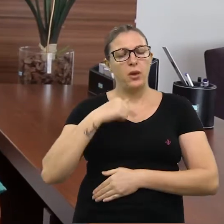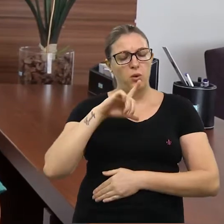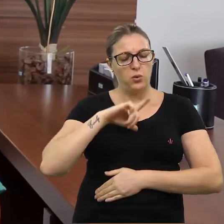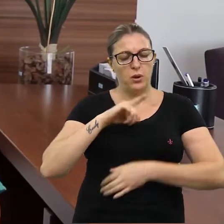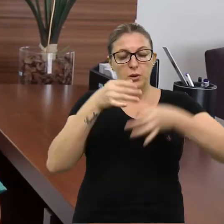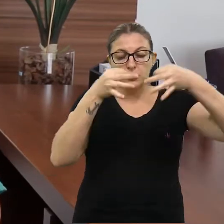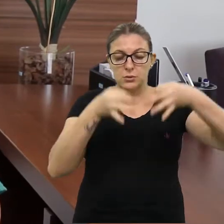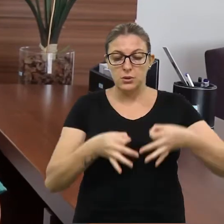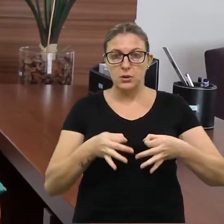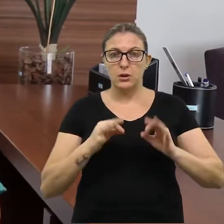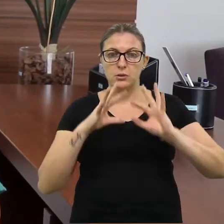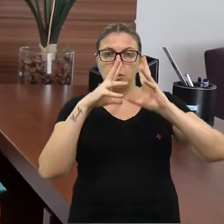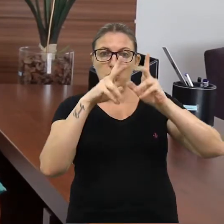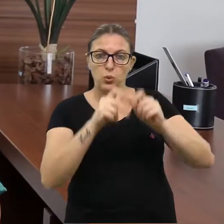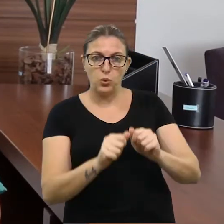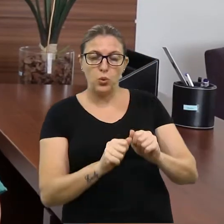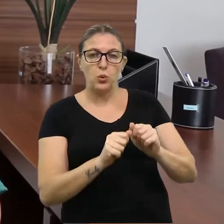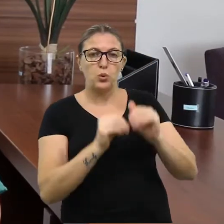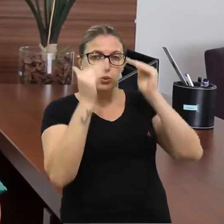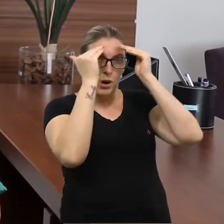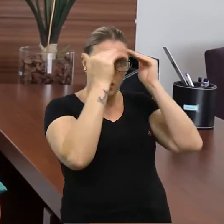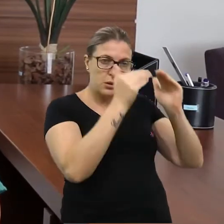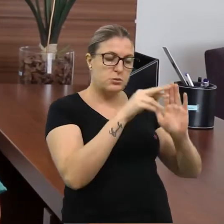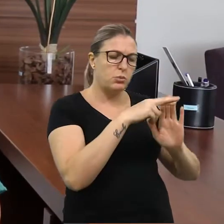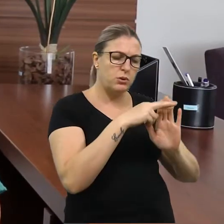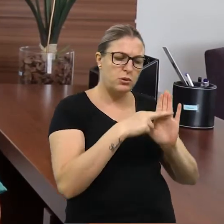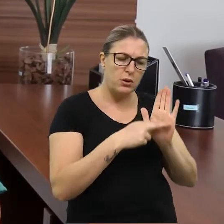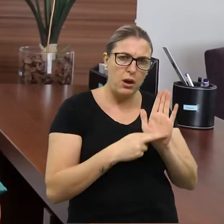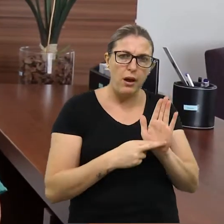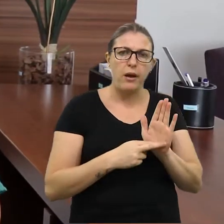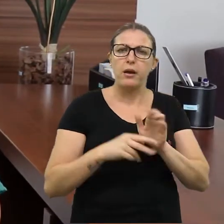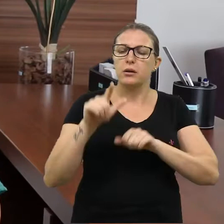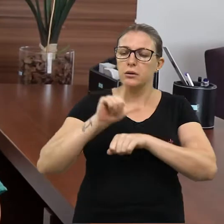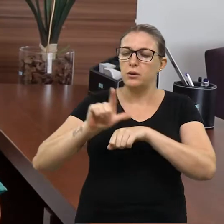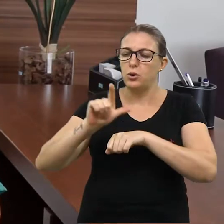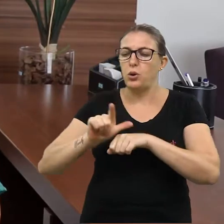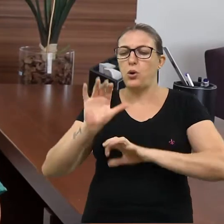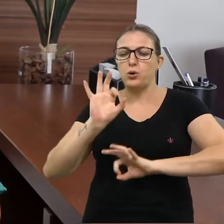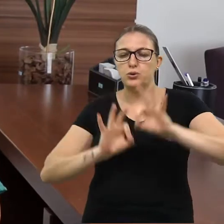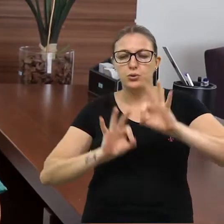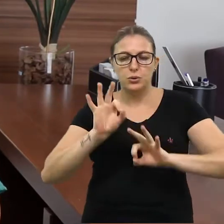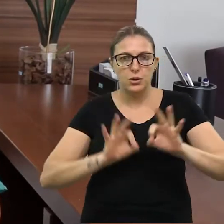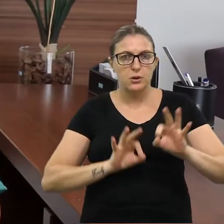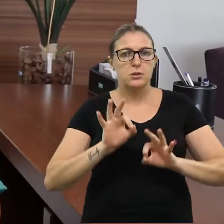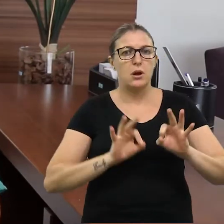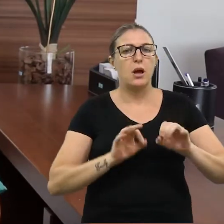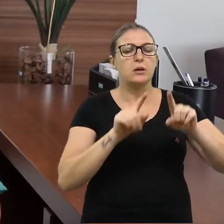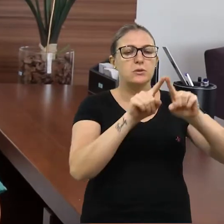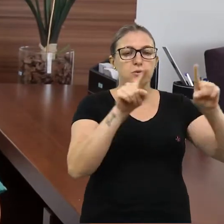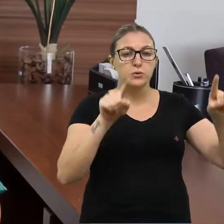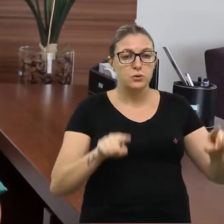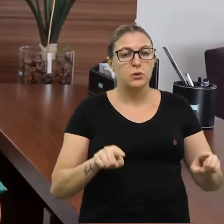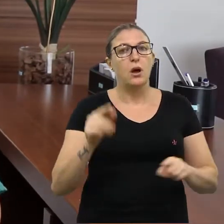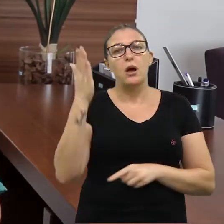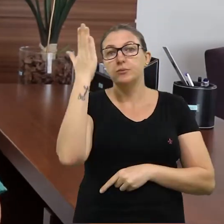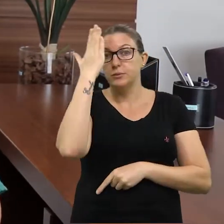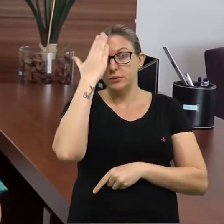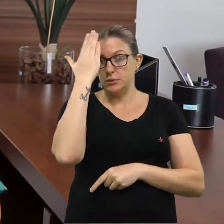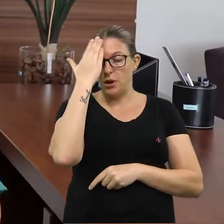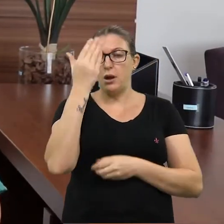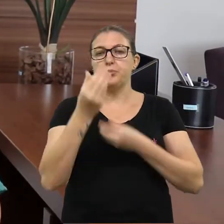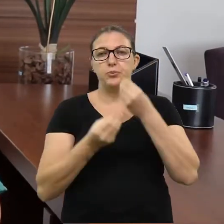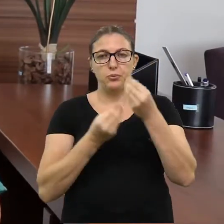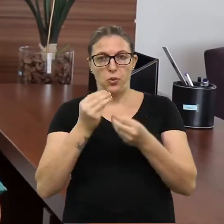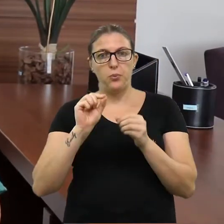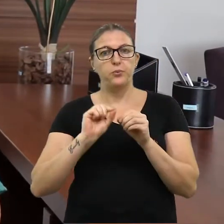todos aderiram ao protocolo, todos estão com as suas lojas organizadas, os seus colaboradores instruídos,